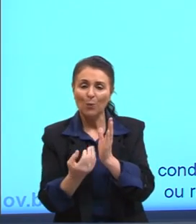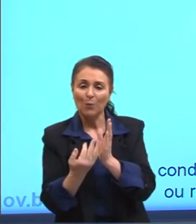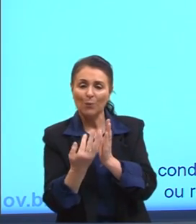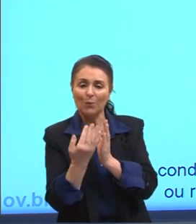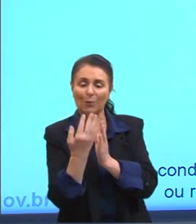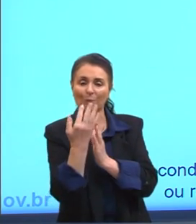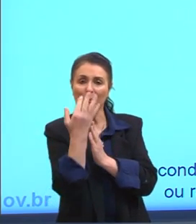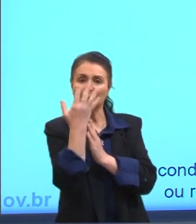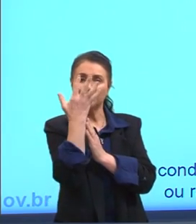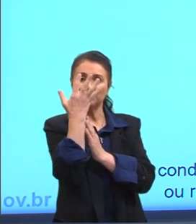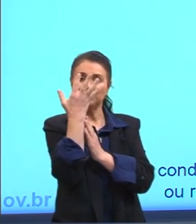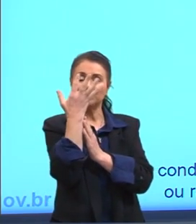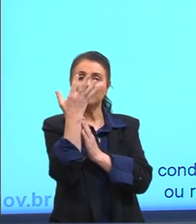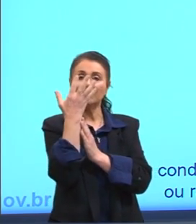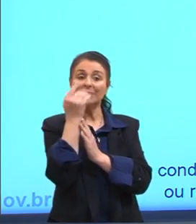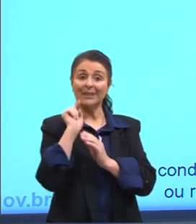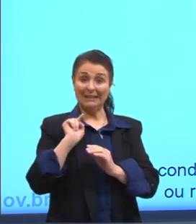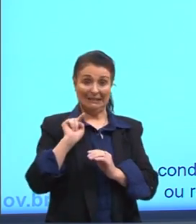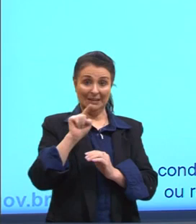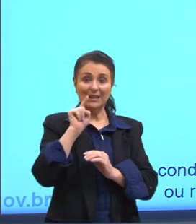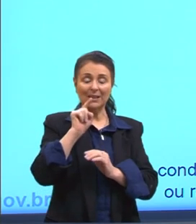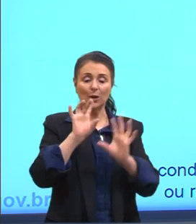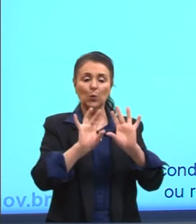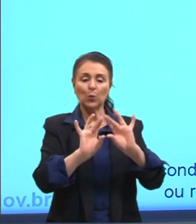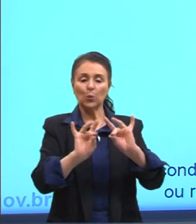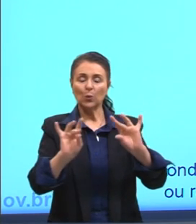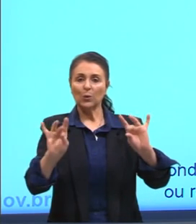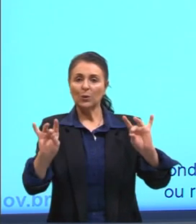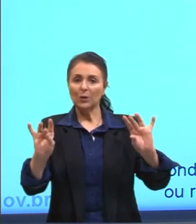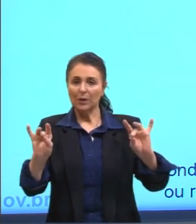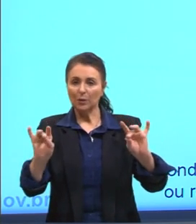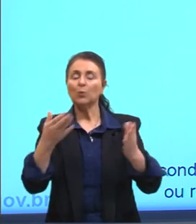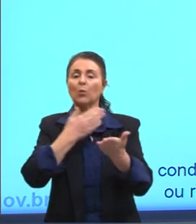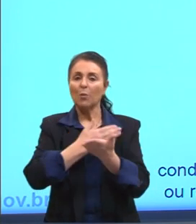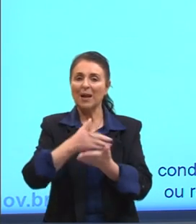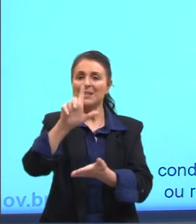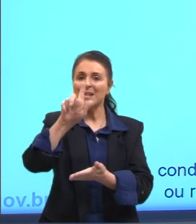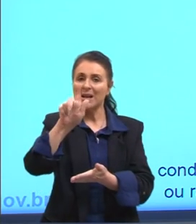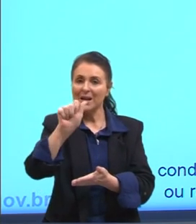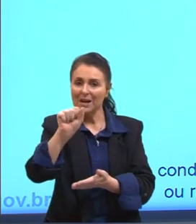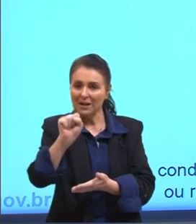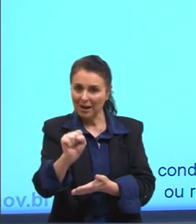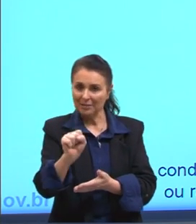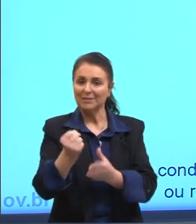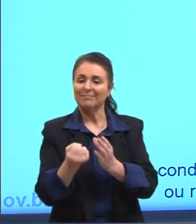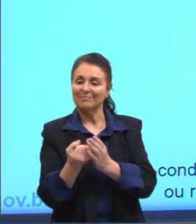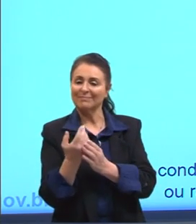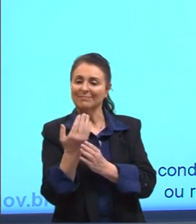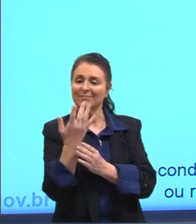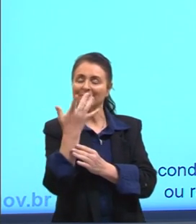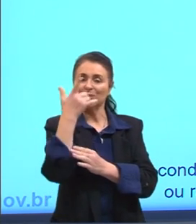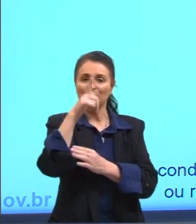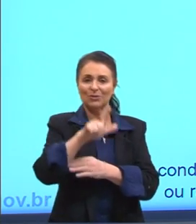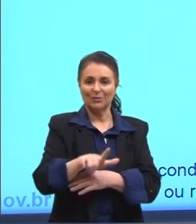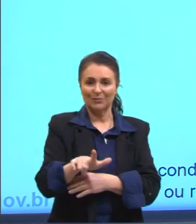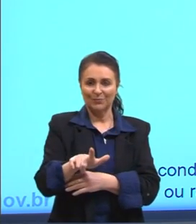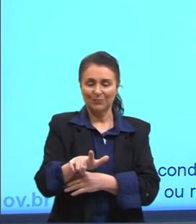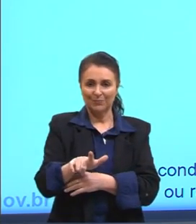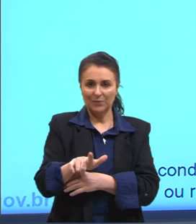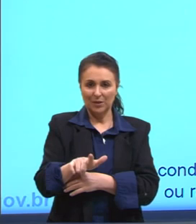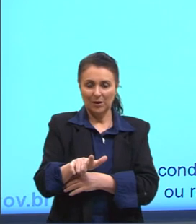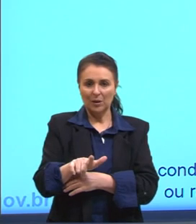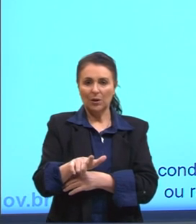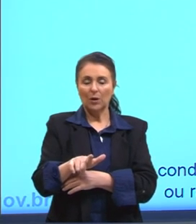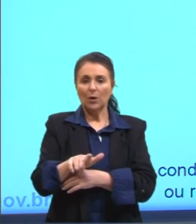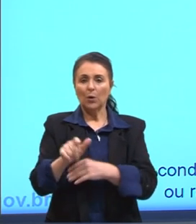que, justamente, então, é onde o líquido vai se tornar gás de novo, né? Ele vai evaporar. Então, ao